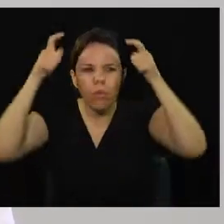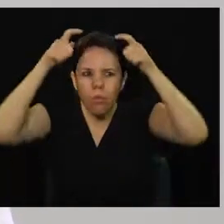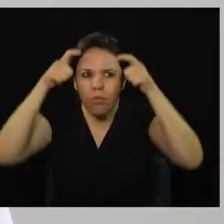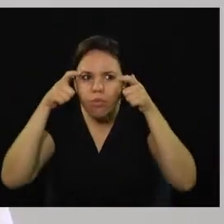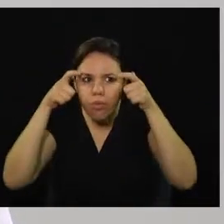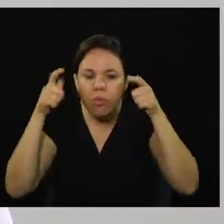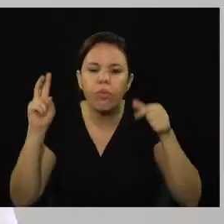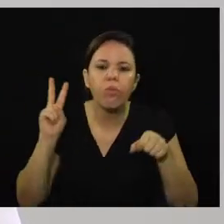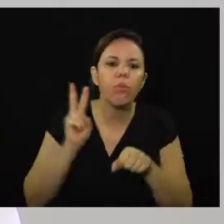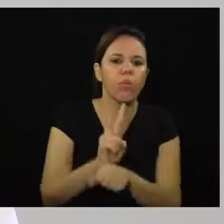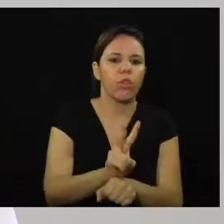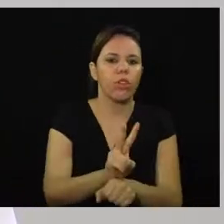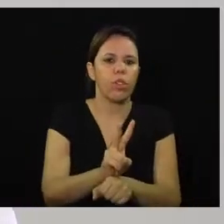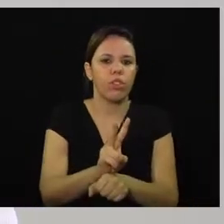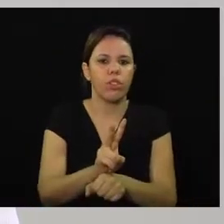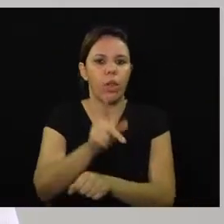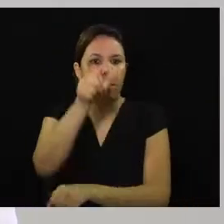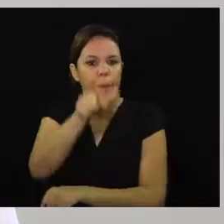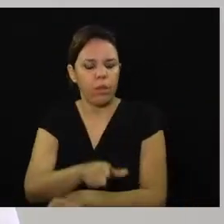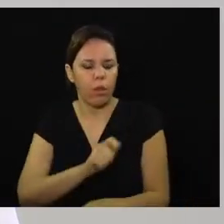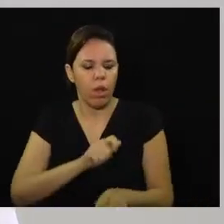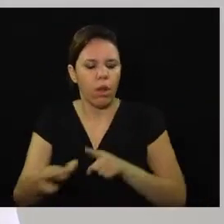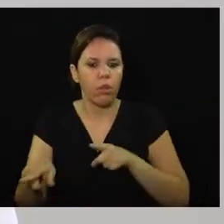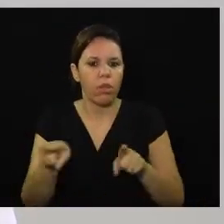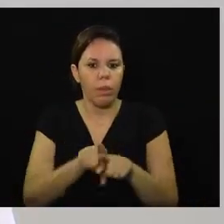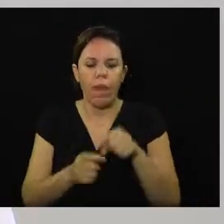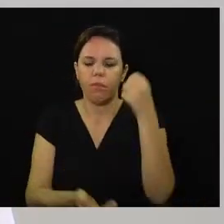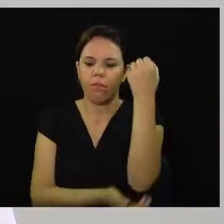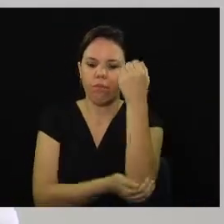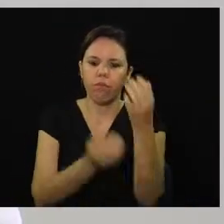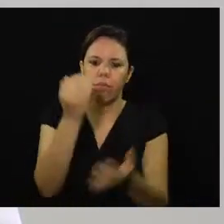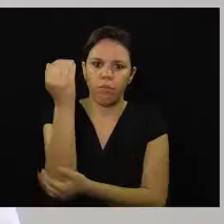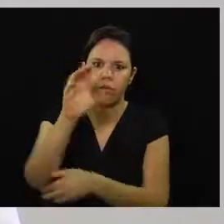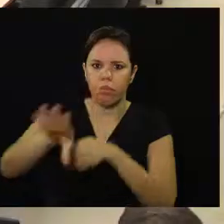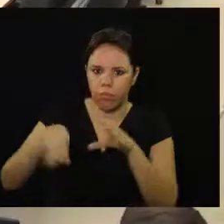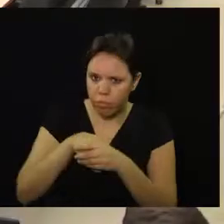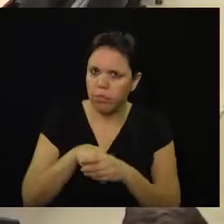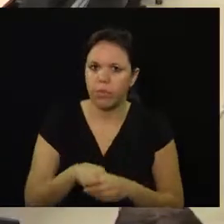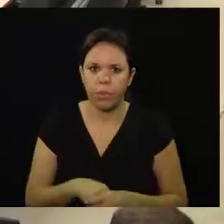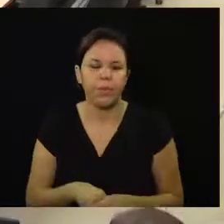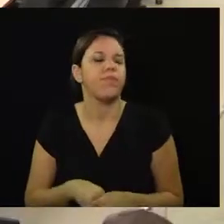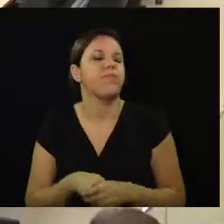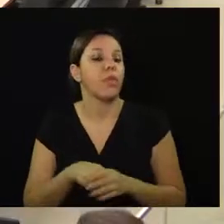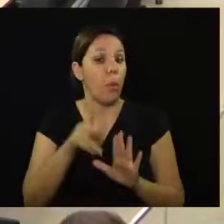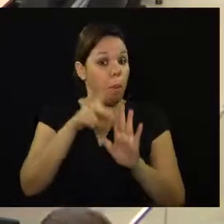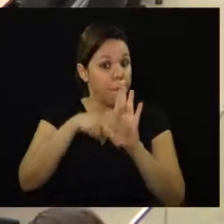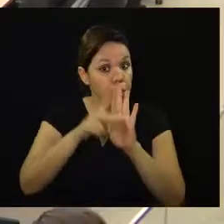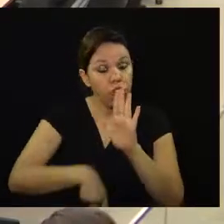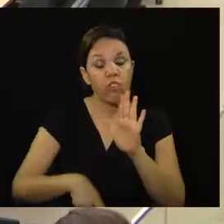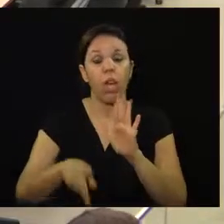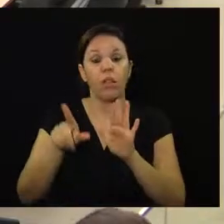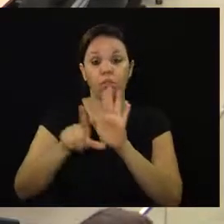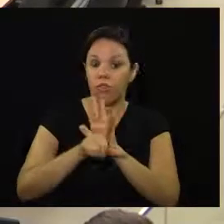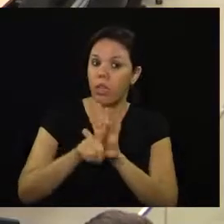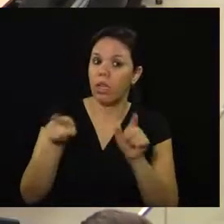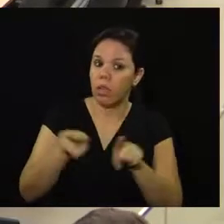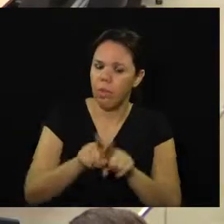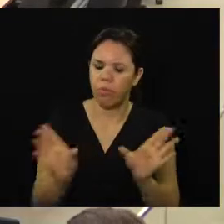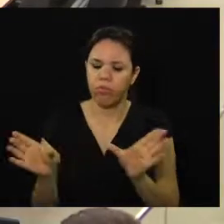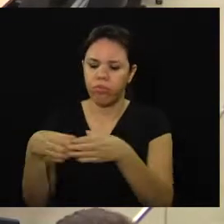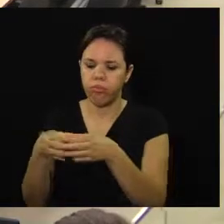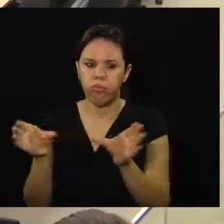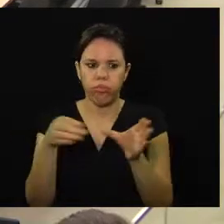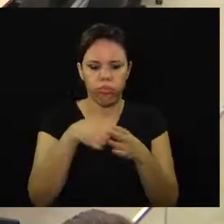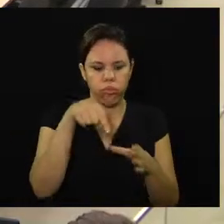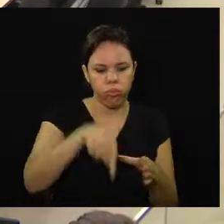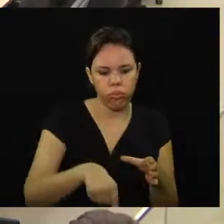capacete para o consumidor. mas nós incluímos ali também a cotoveleira e a joelheira. O projeto de lei ainda precisa passar pelas comissões